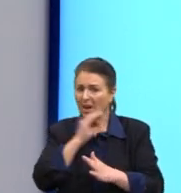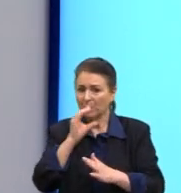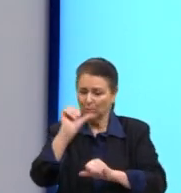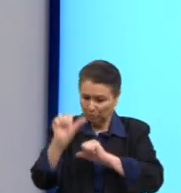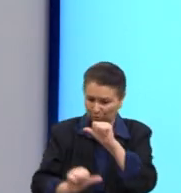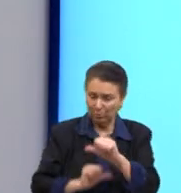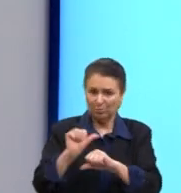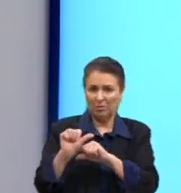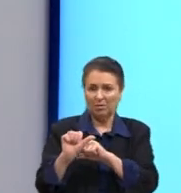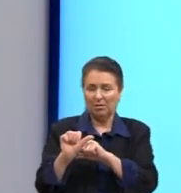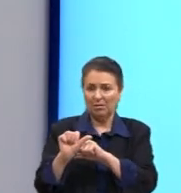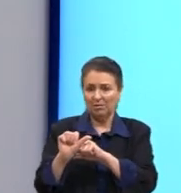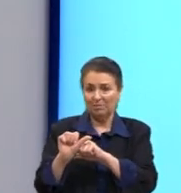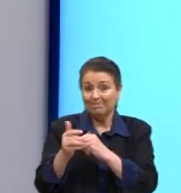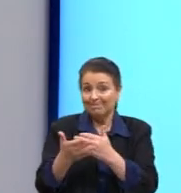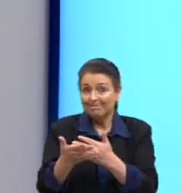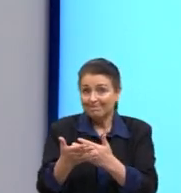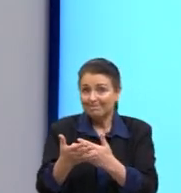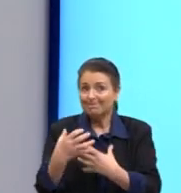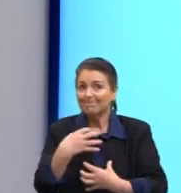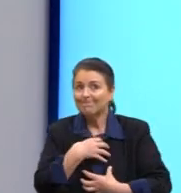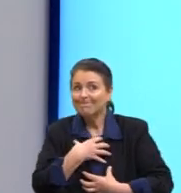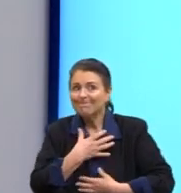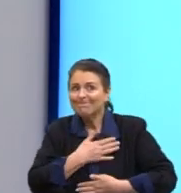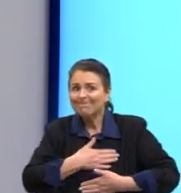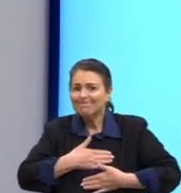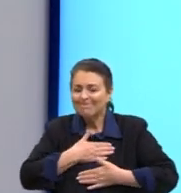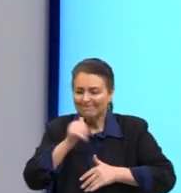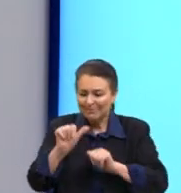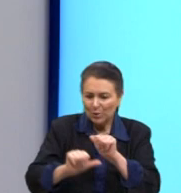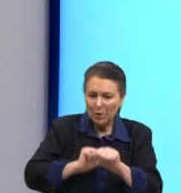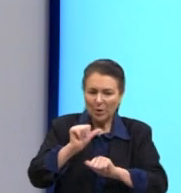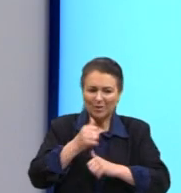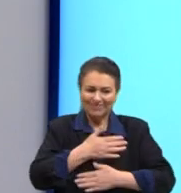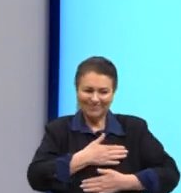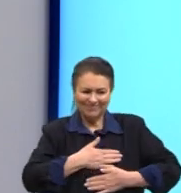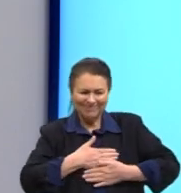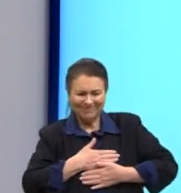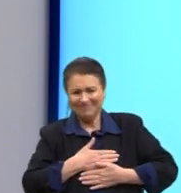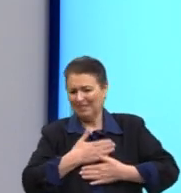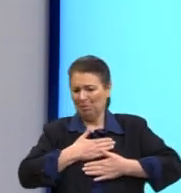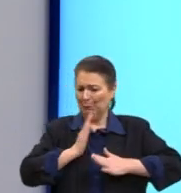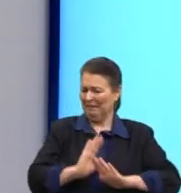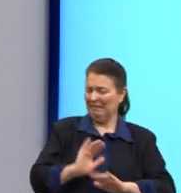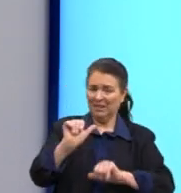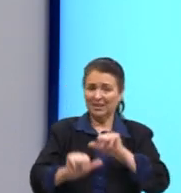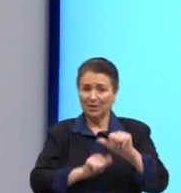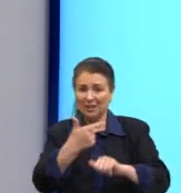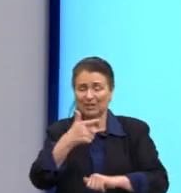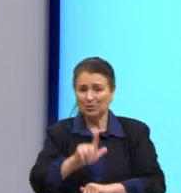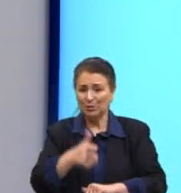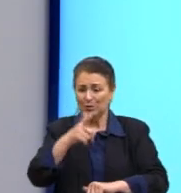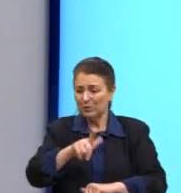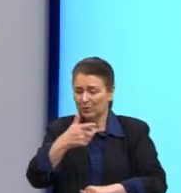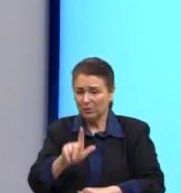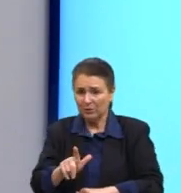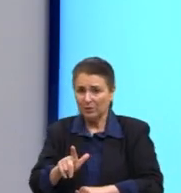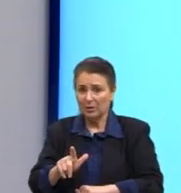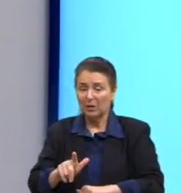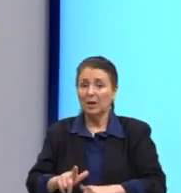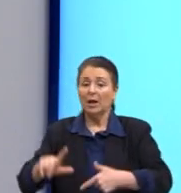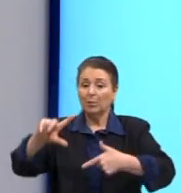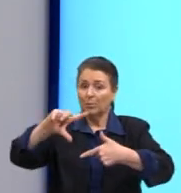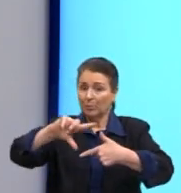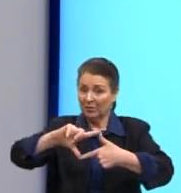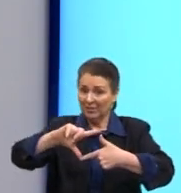Manter até que traga satisfação. Trocar por outro. Promete mais. Então, a modernidade, a modernidade